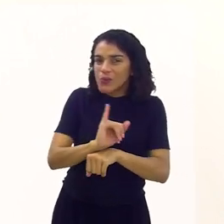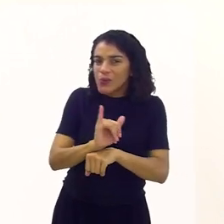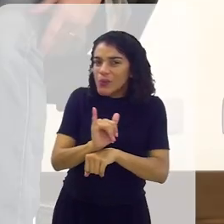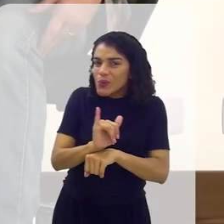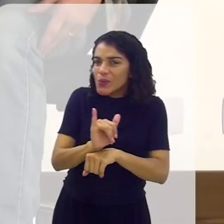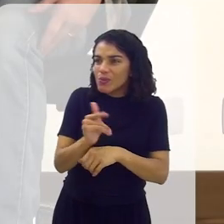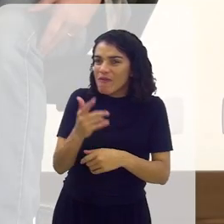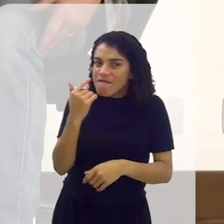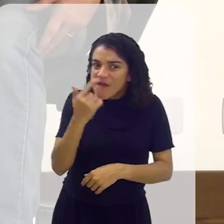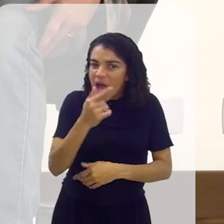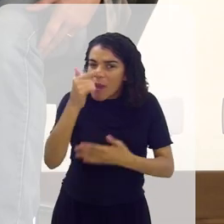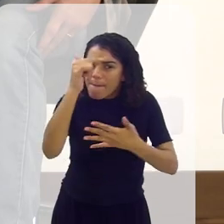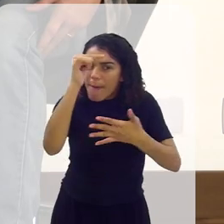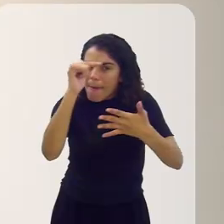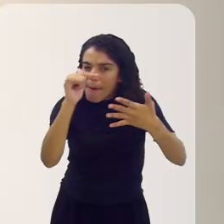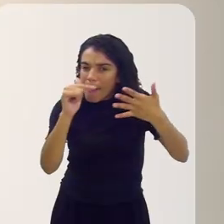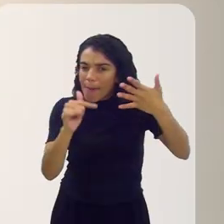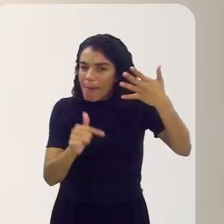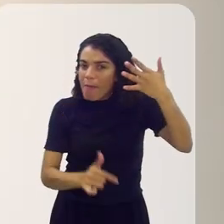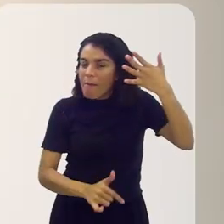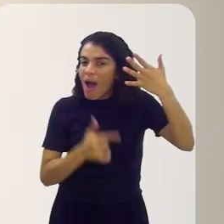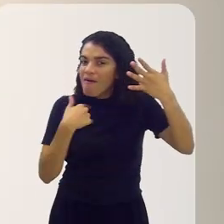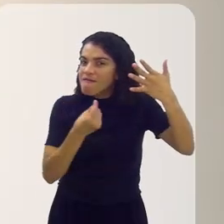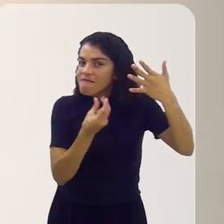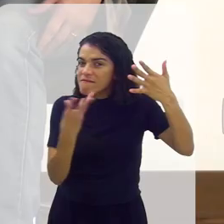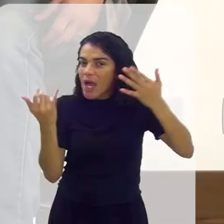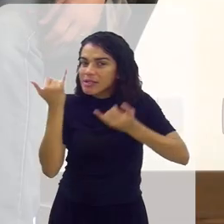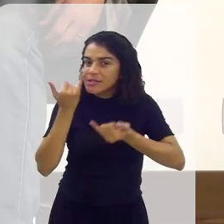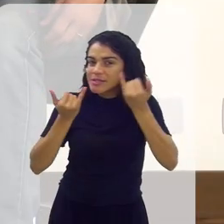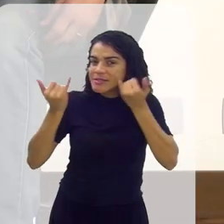Ele ia ver coisa aberta, muita coisa.